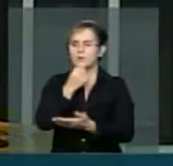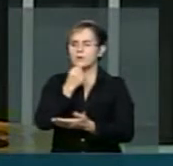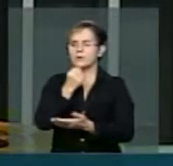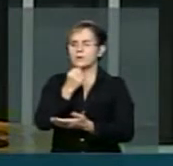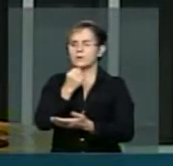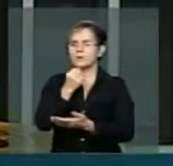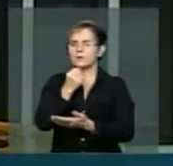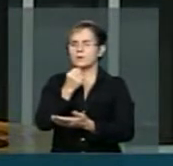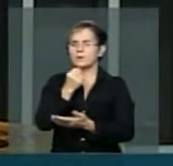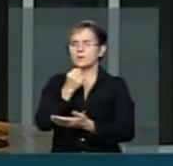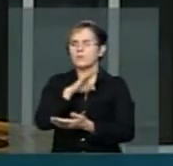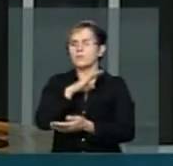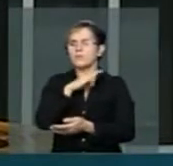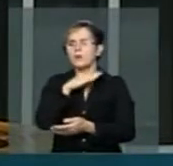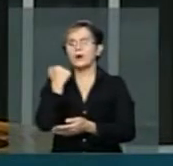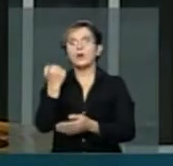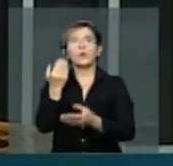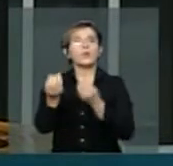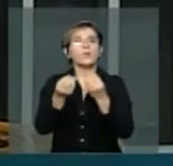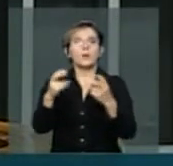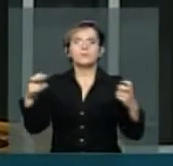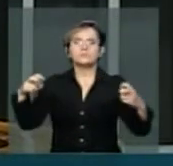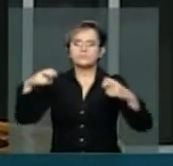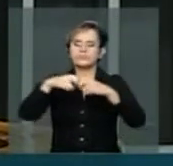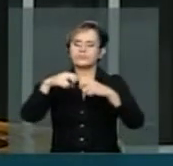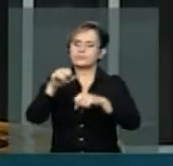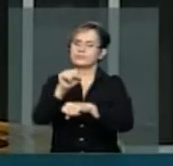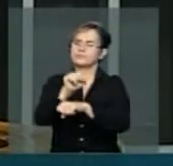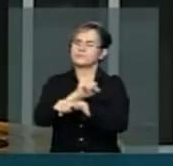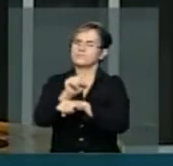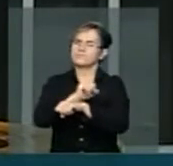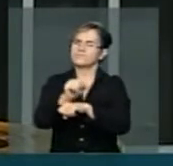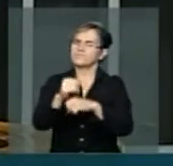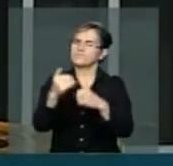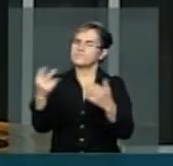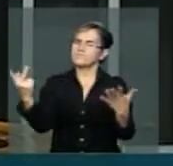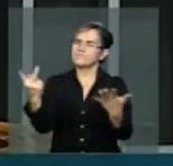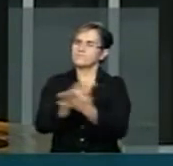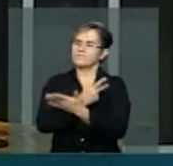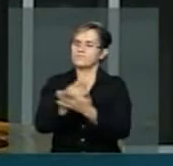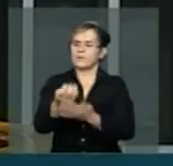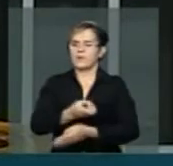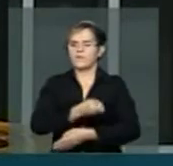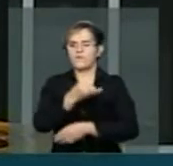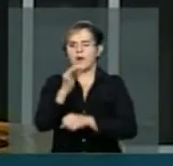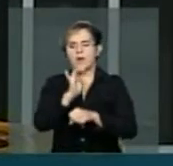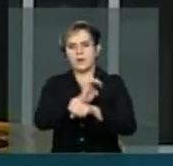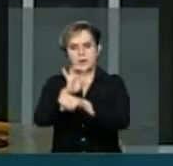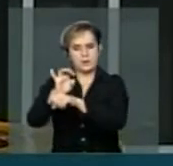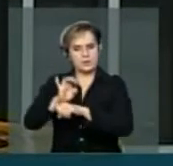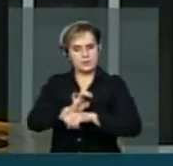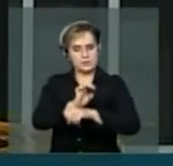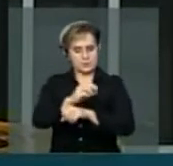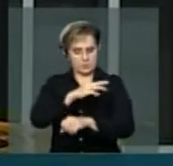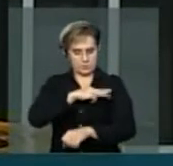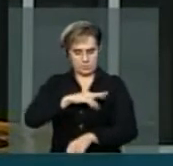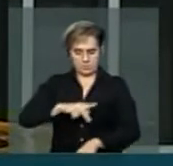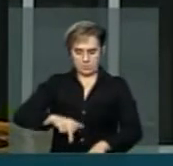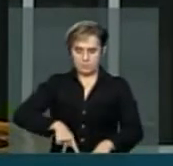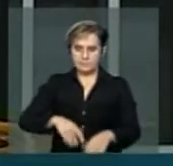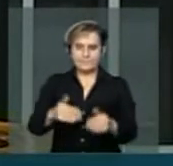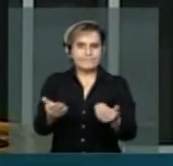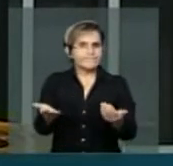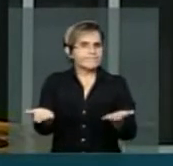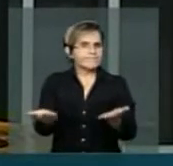num acidente de trânsito. É um esquema que existe em diversos estados e o Ministério Público,